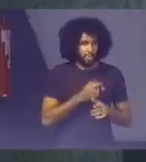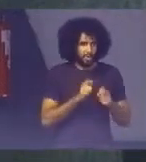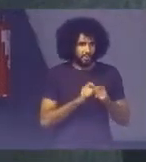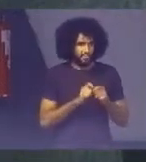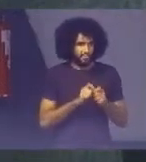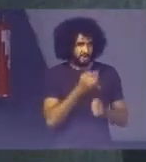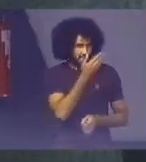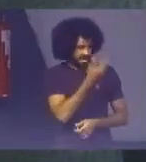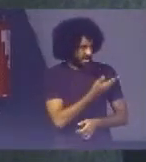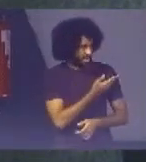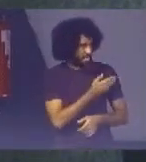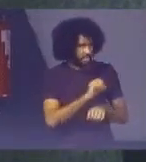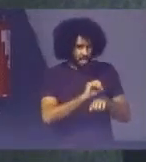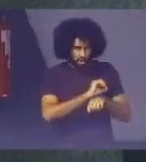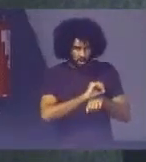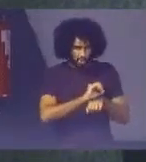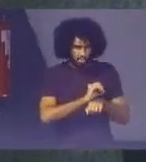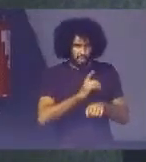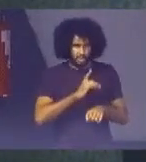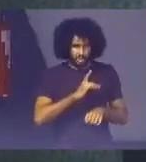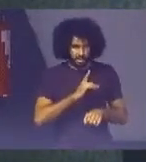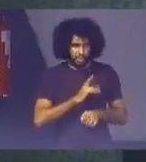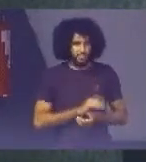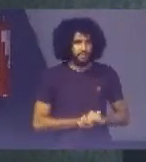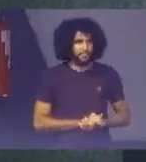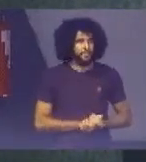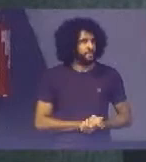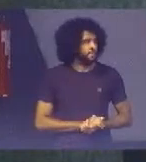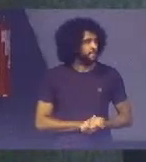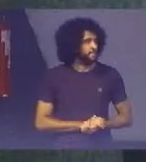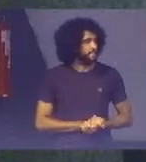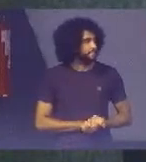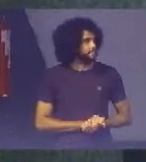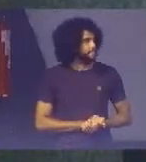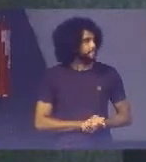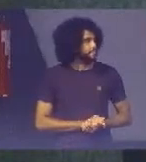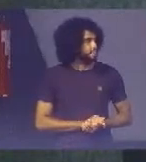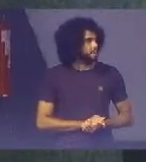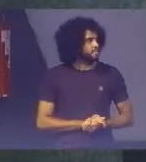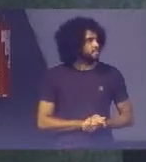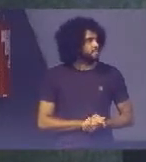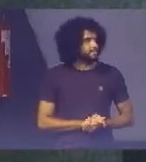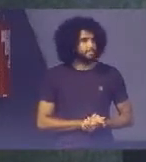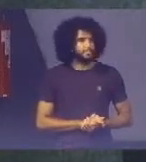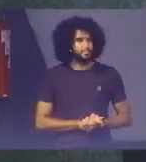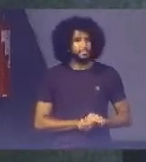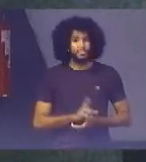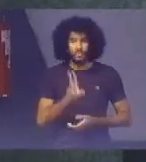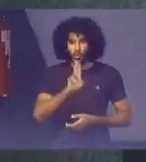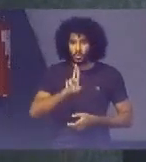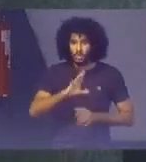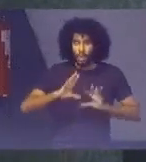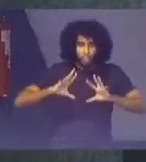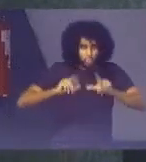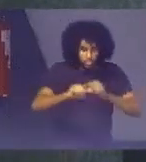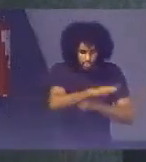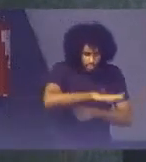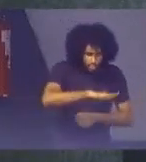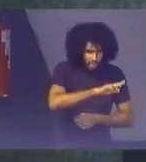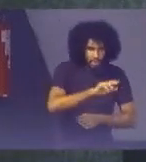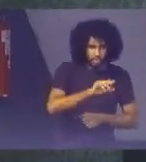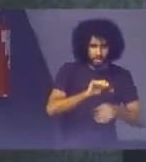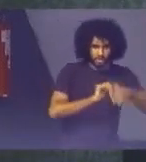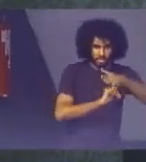oficina Nós tivemos Que Utilizar Todos os espaços Do IPEA Para que as pessoas